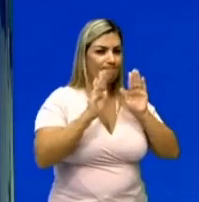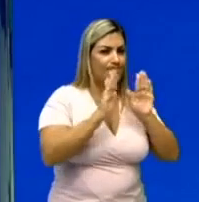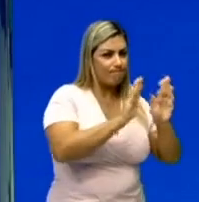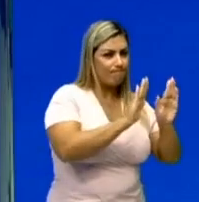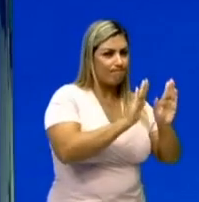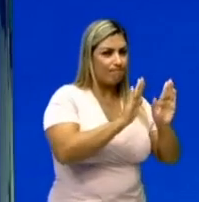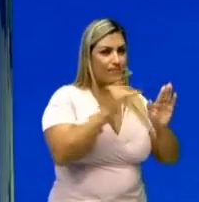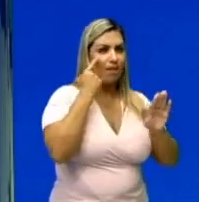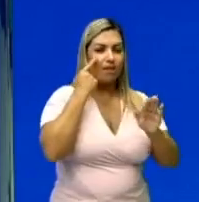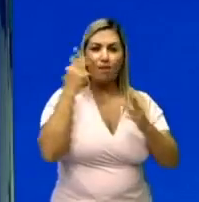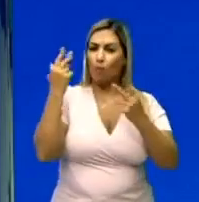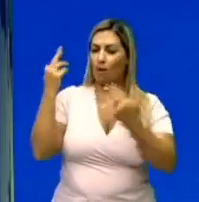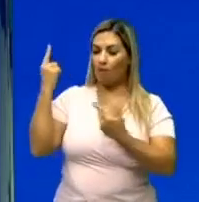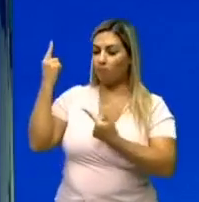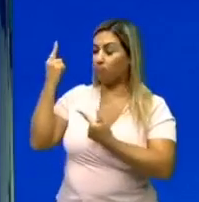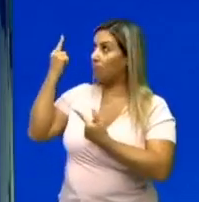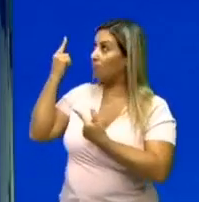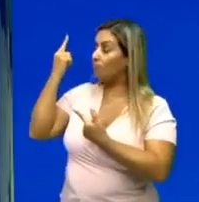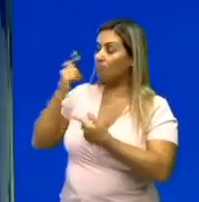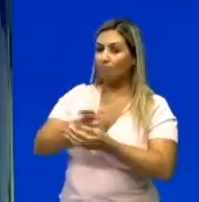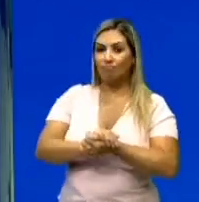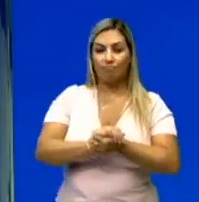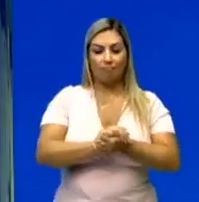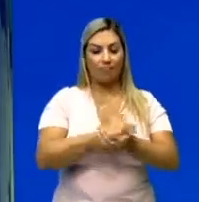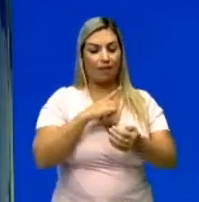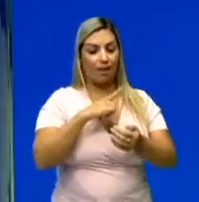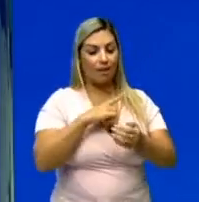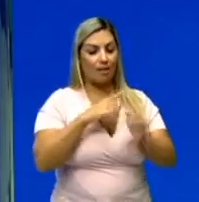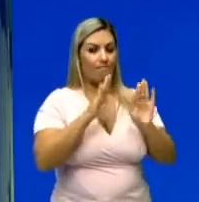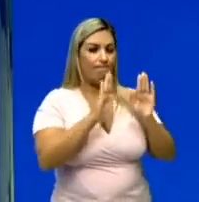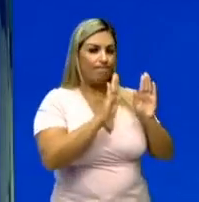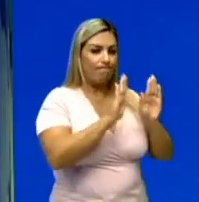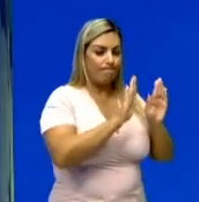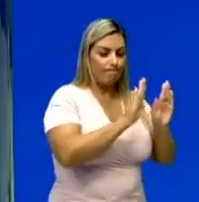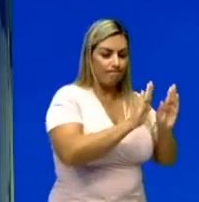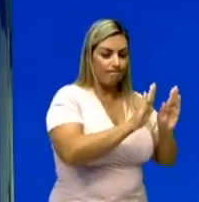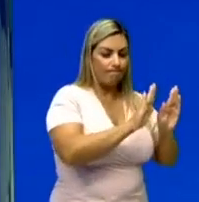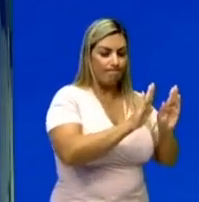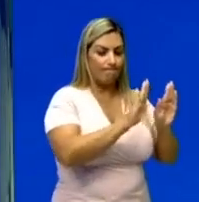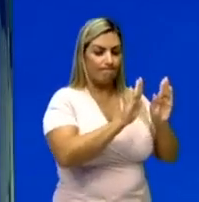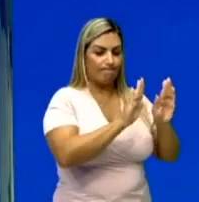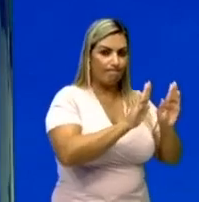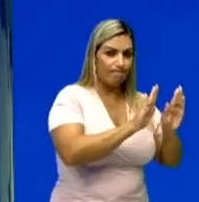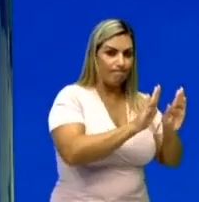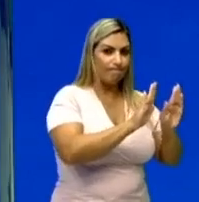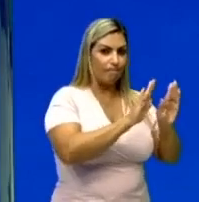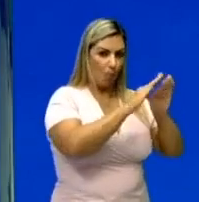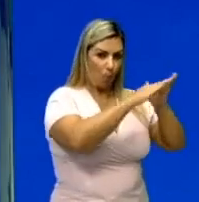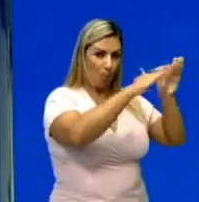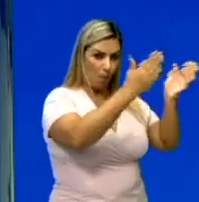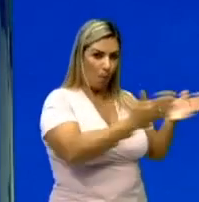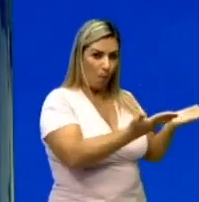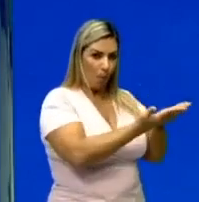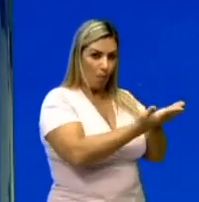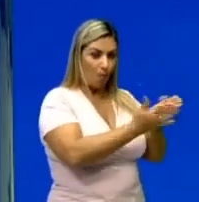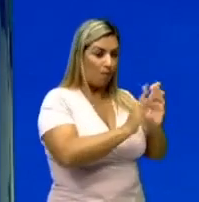bloco. Como nesse caso aqui, olha só. Ela está aplicando uma força em um bloco e esse bloco vai